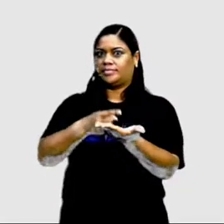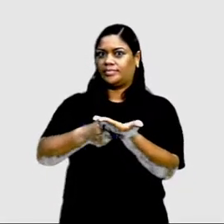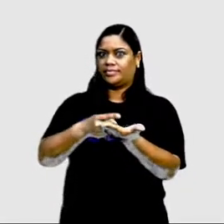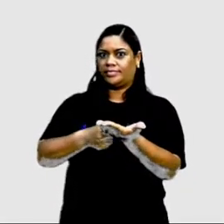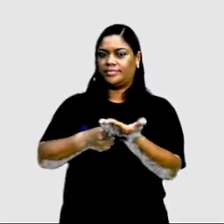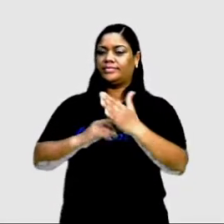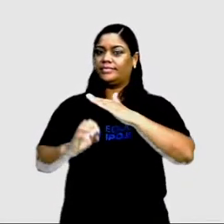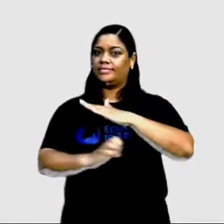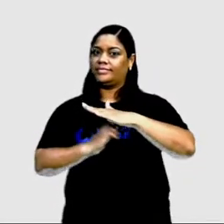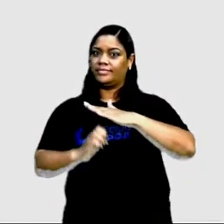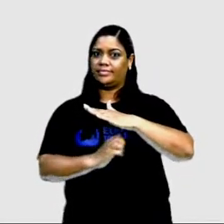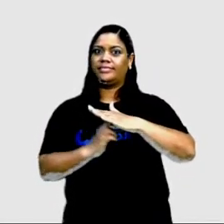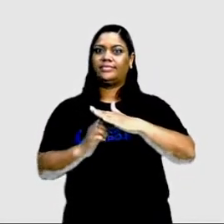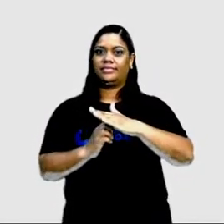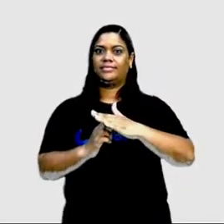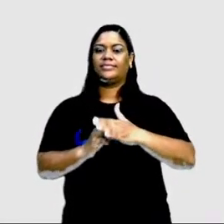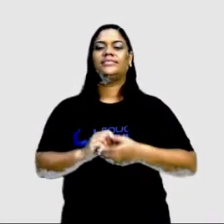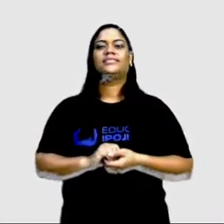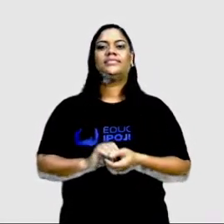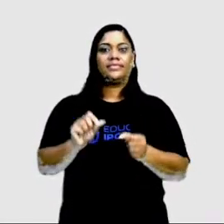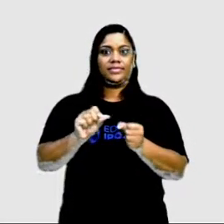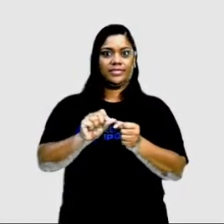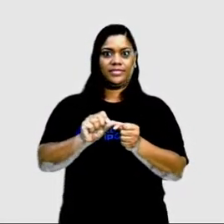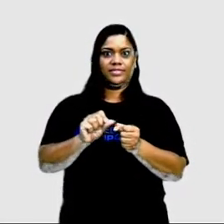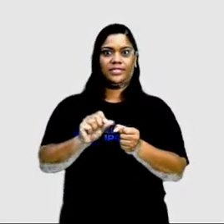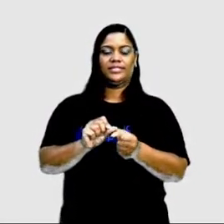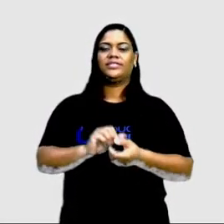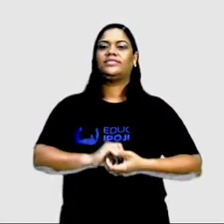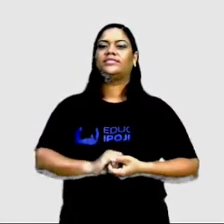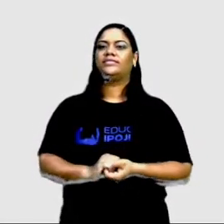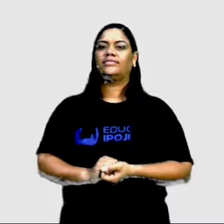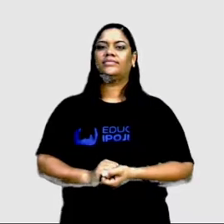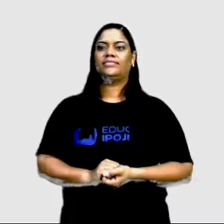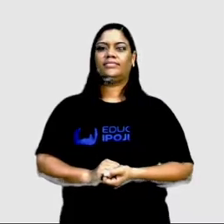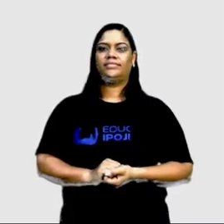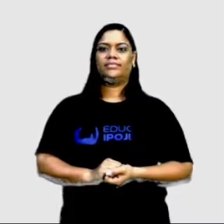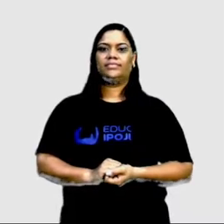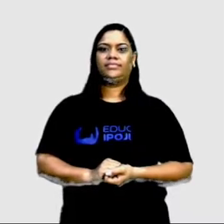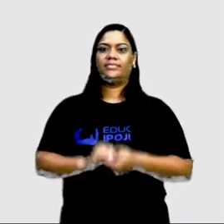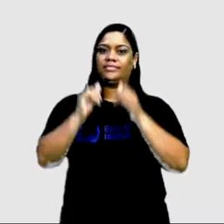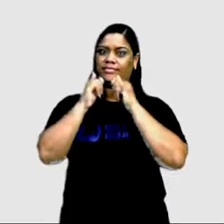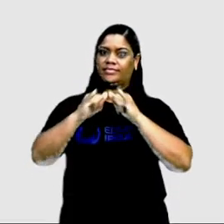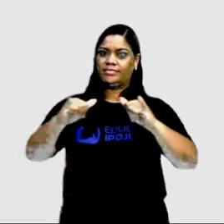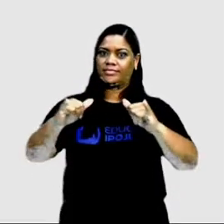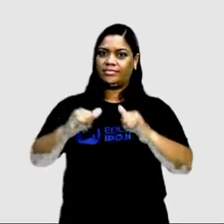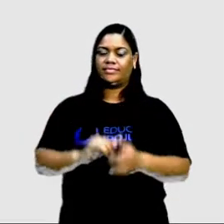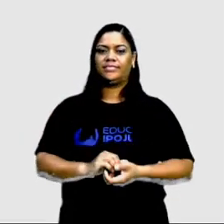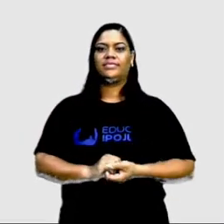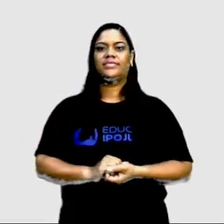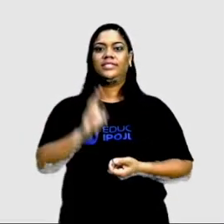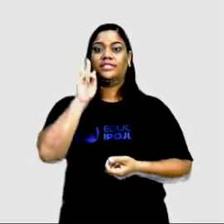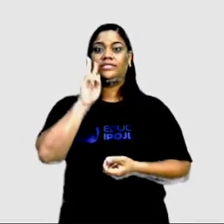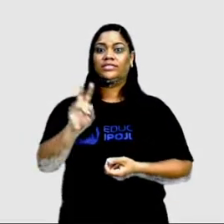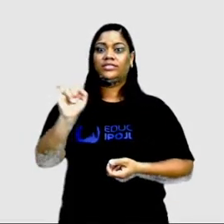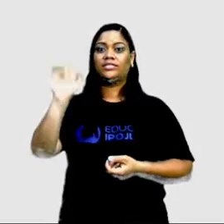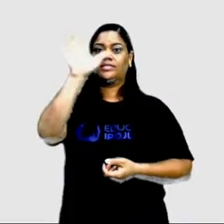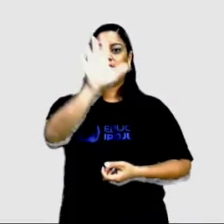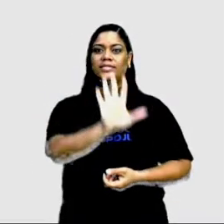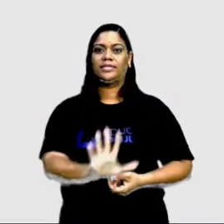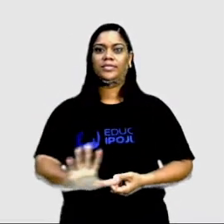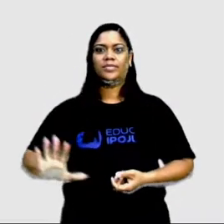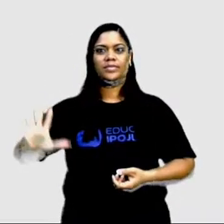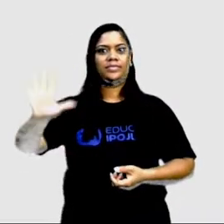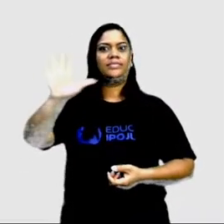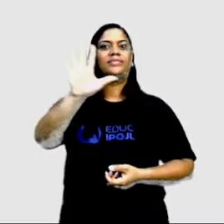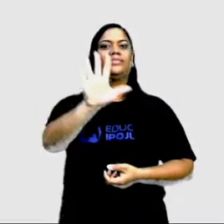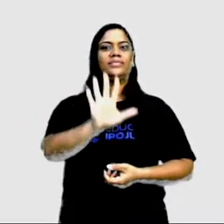empresa que construiu essa publicidade. Veja que a imagem ela predomina no